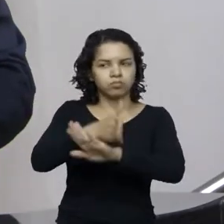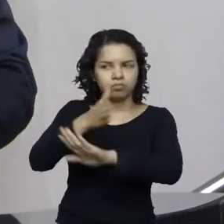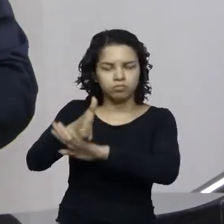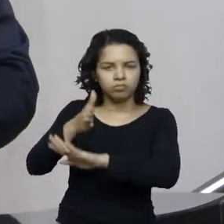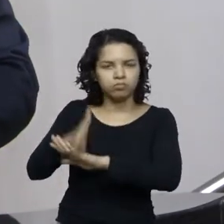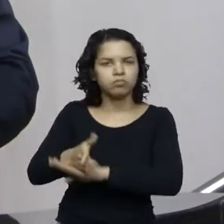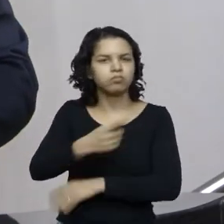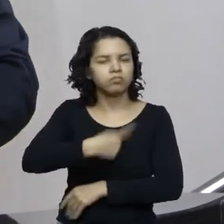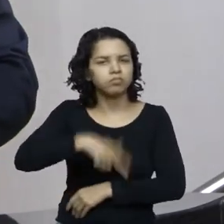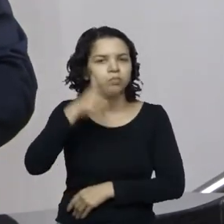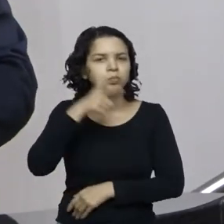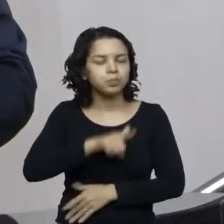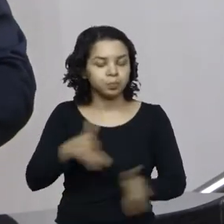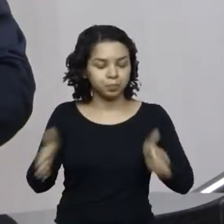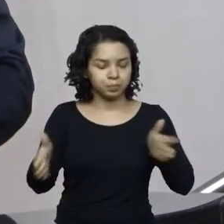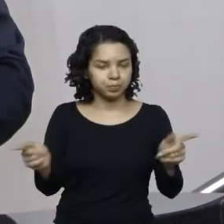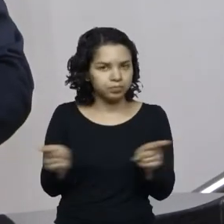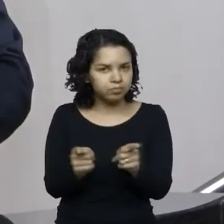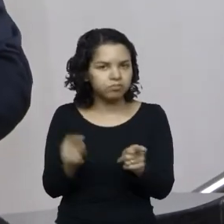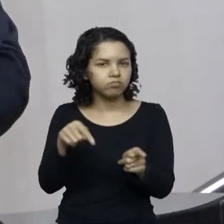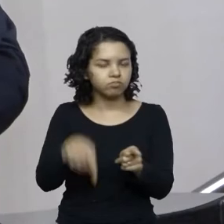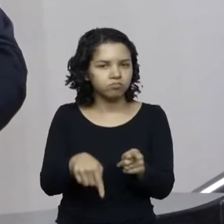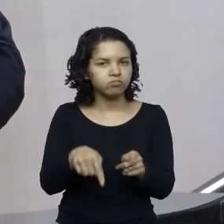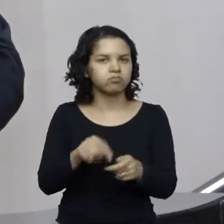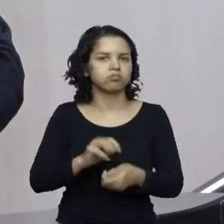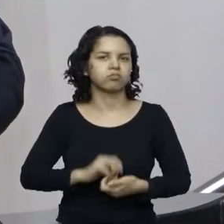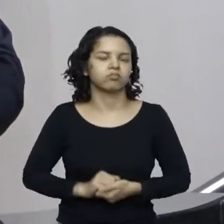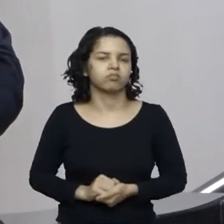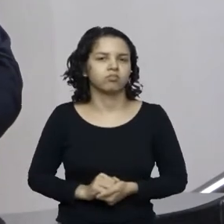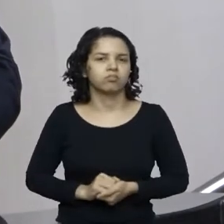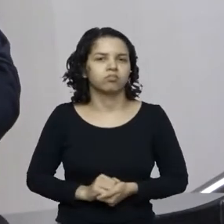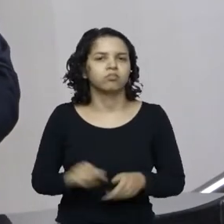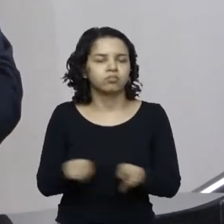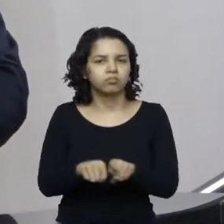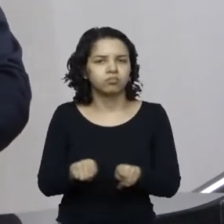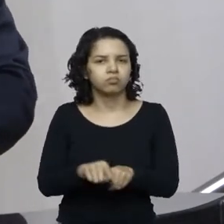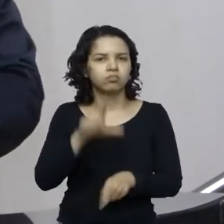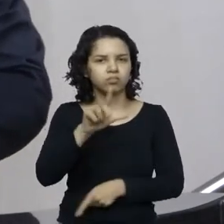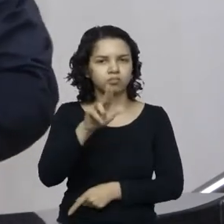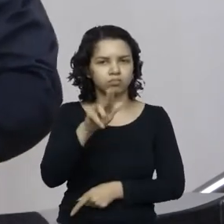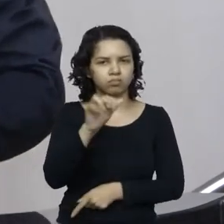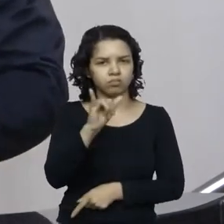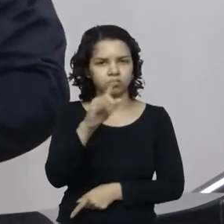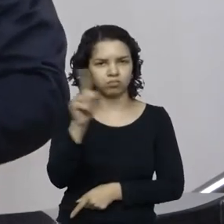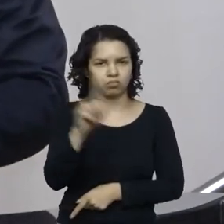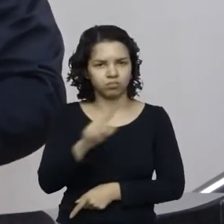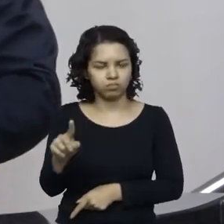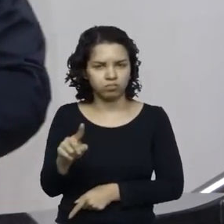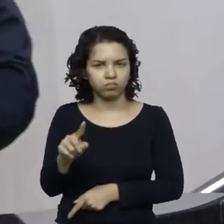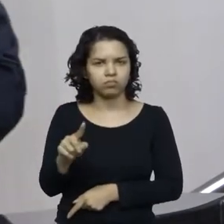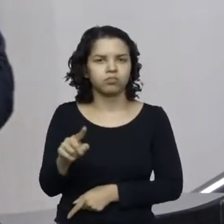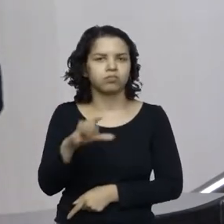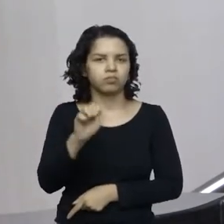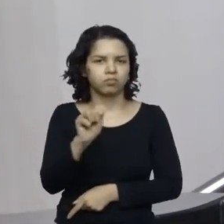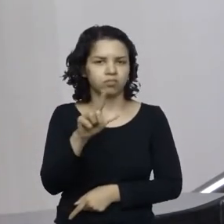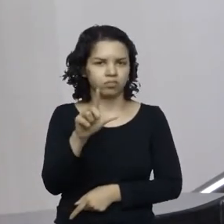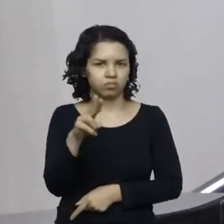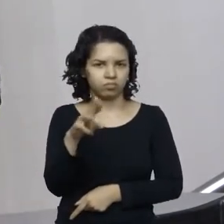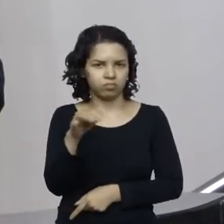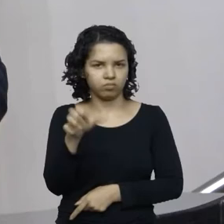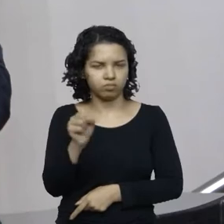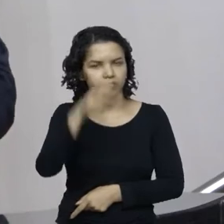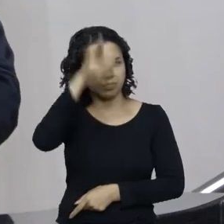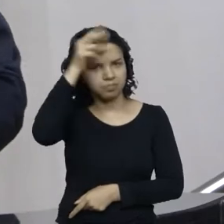neste breve período que aqui estamos em diversos municípios, onde também estivemos em Luiz Alves. Em Luiz Alves, lá fomos recebidos pelo também jovem guerreiro prefeito